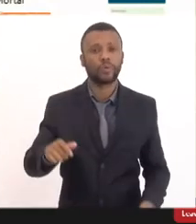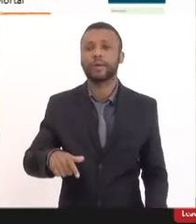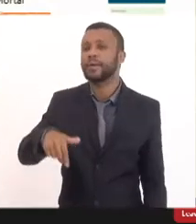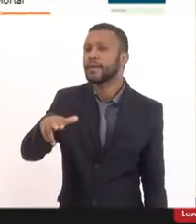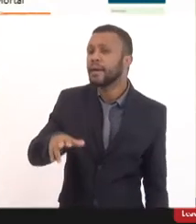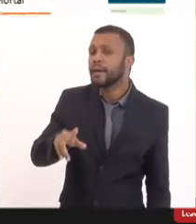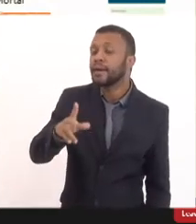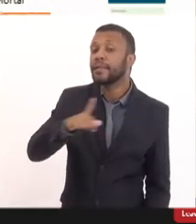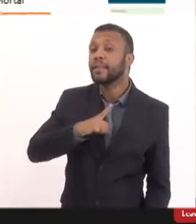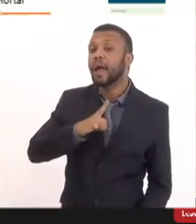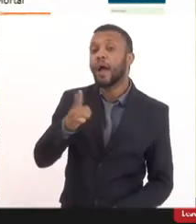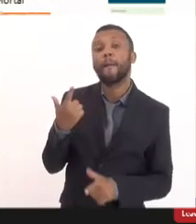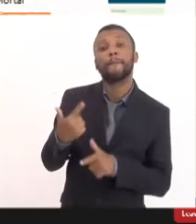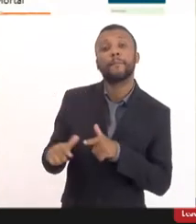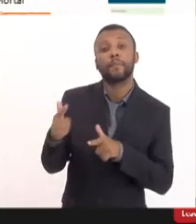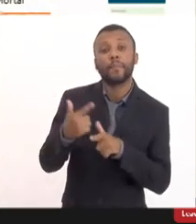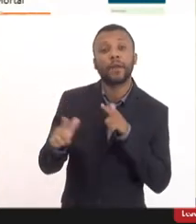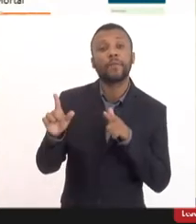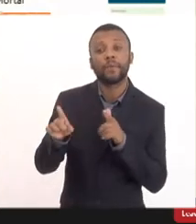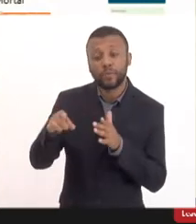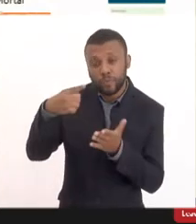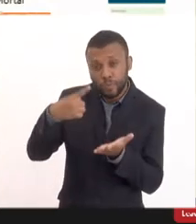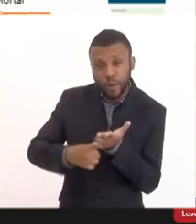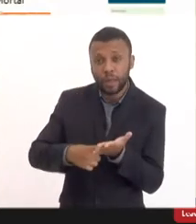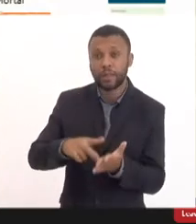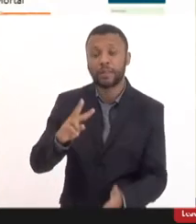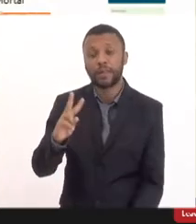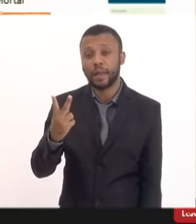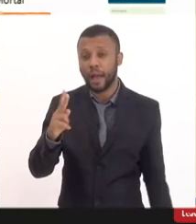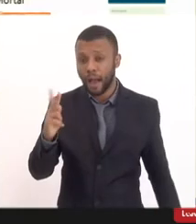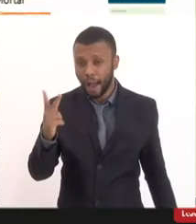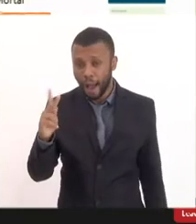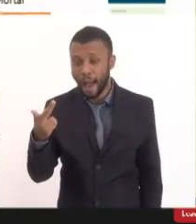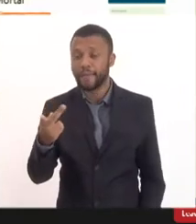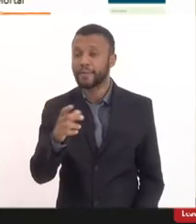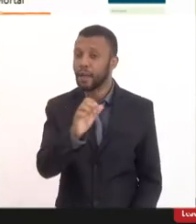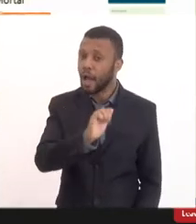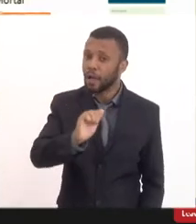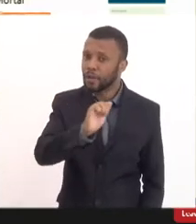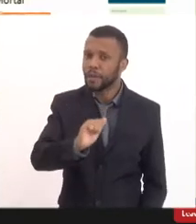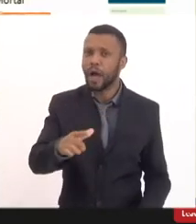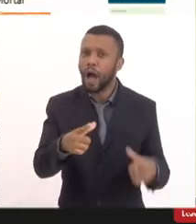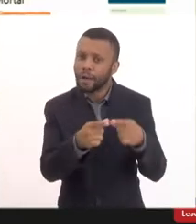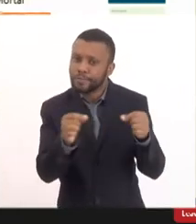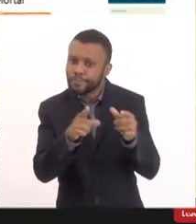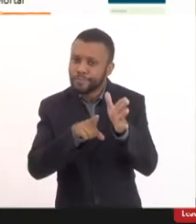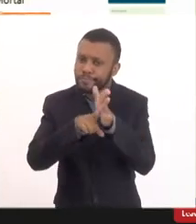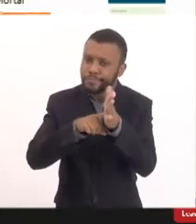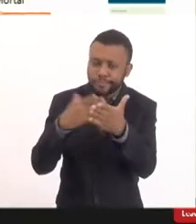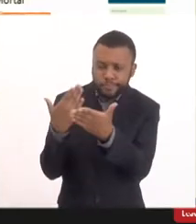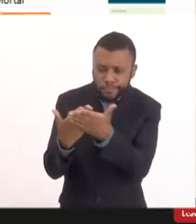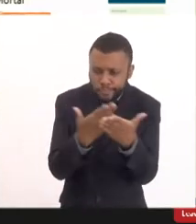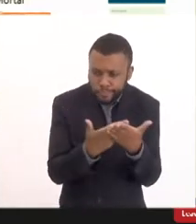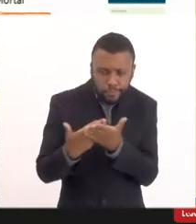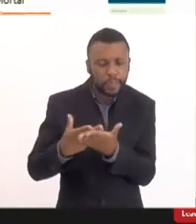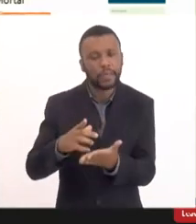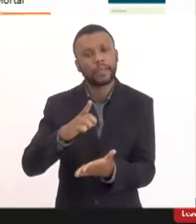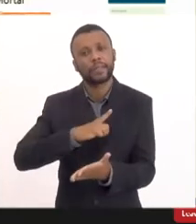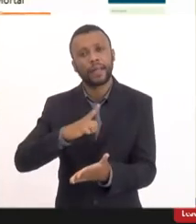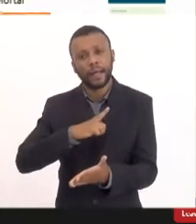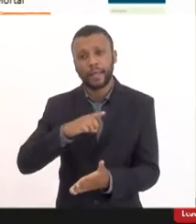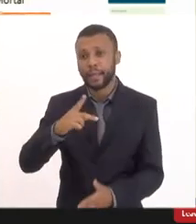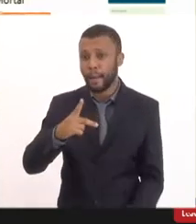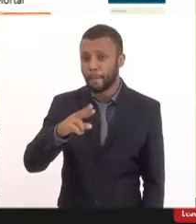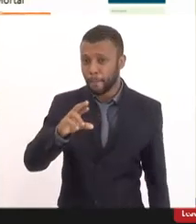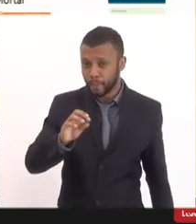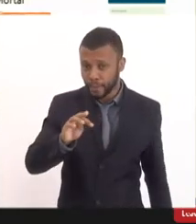responsabilizar quando o GATA em Harvard e a Associação Japonesa de Saúde fazem um estudo e mostram que existe essa proteína